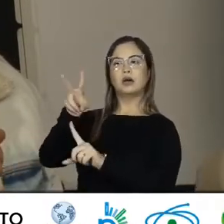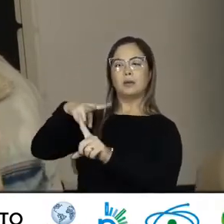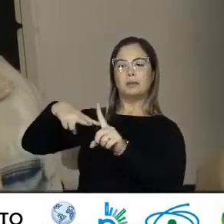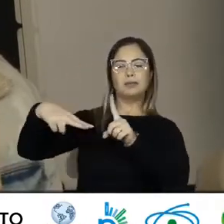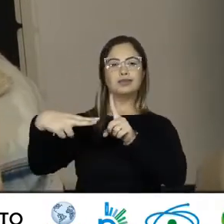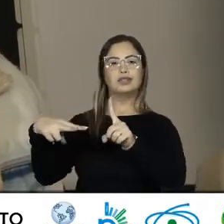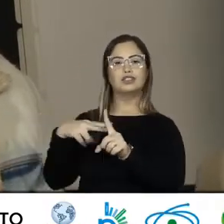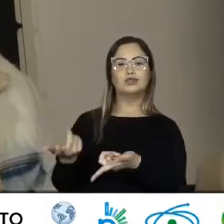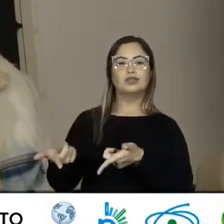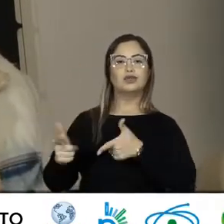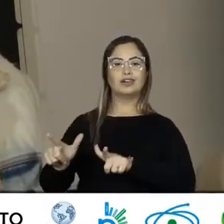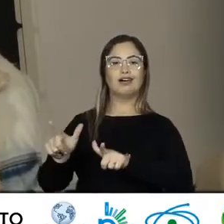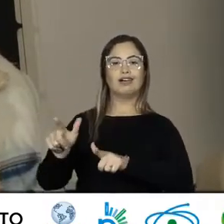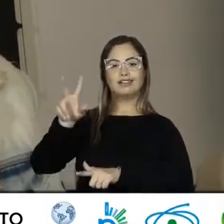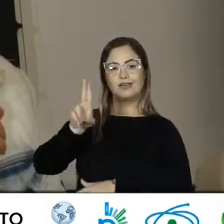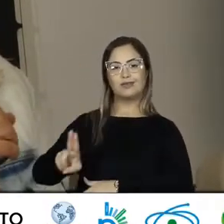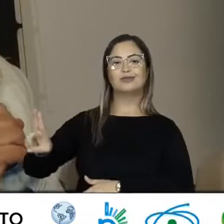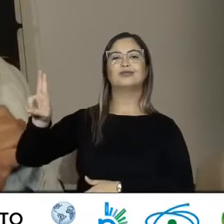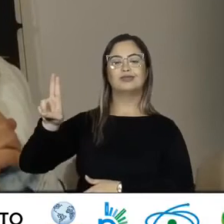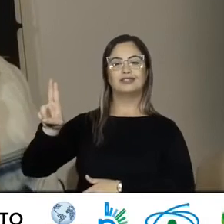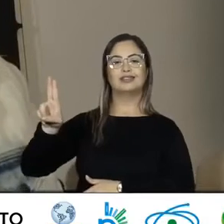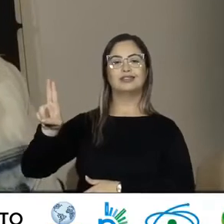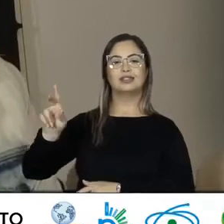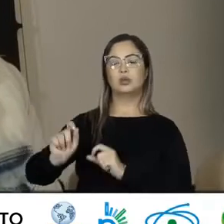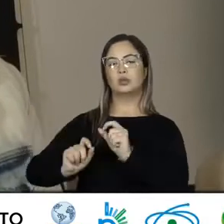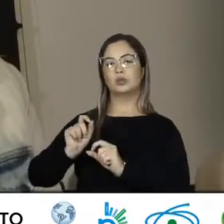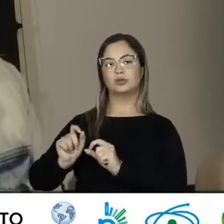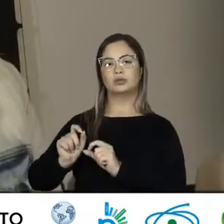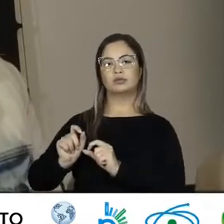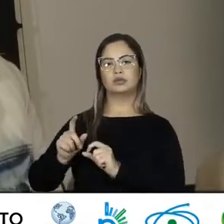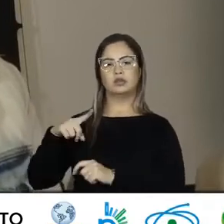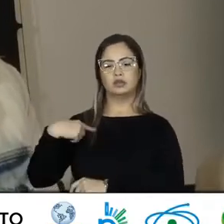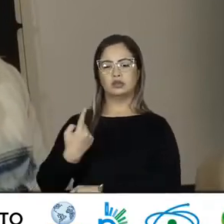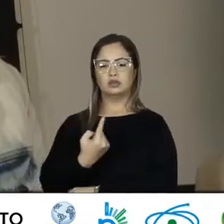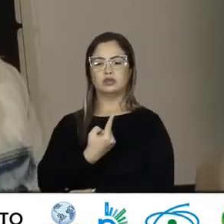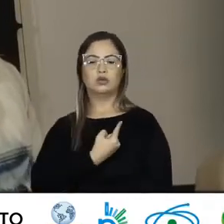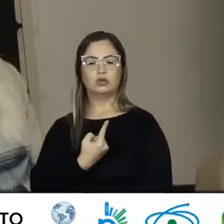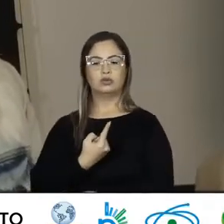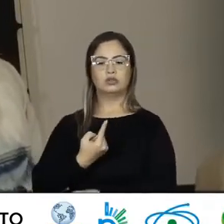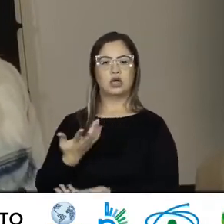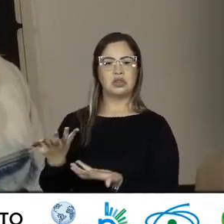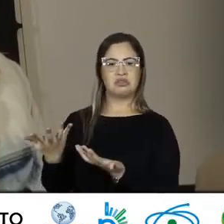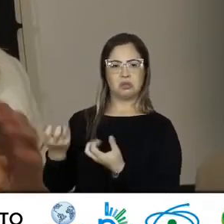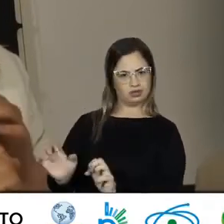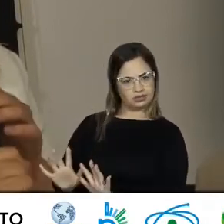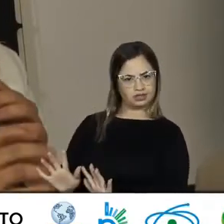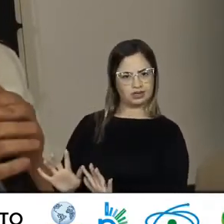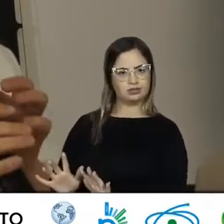Universitárias É um ato De rebeldia É um ato De